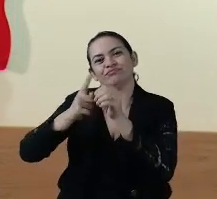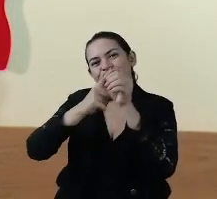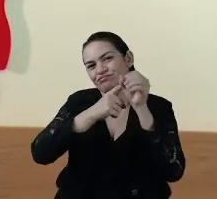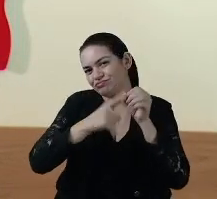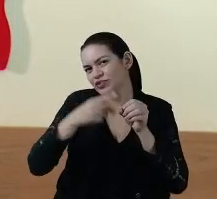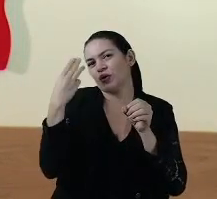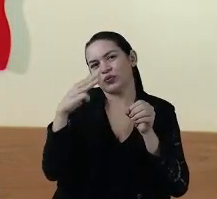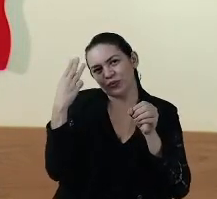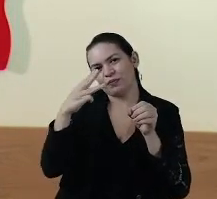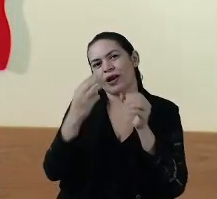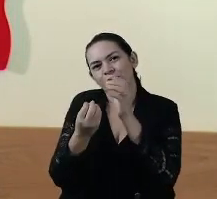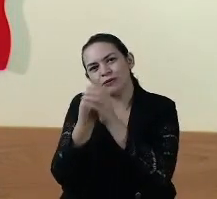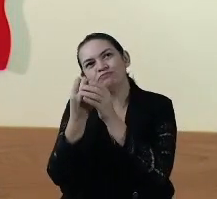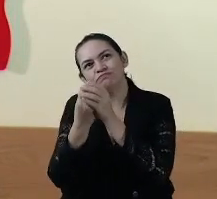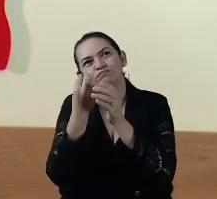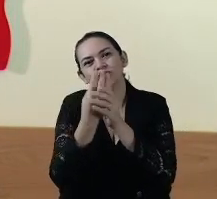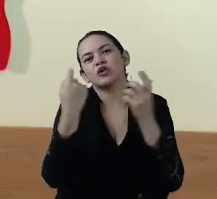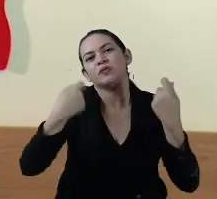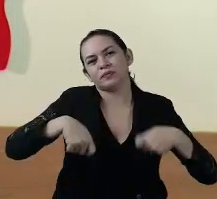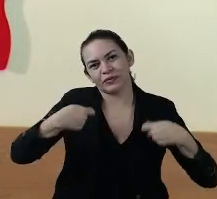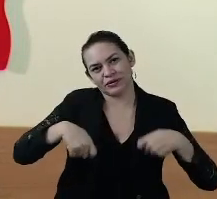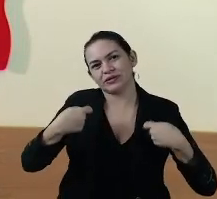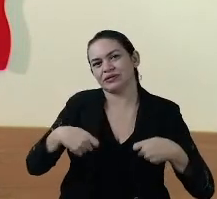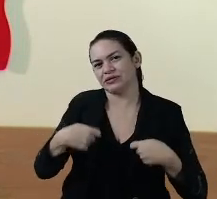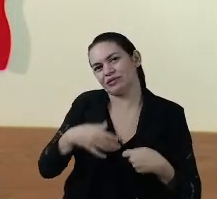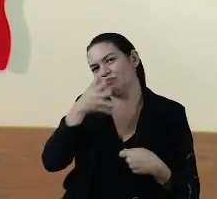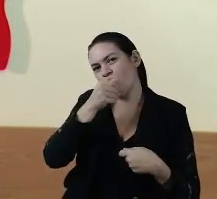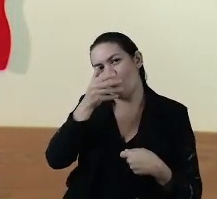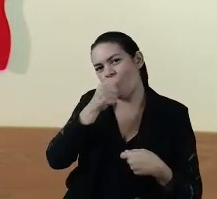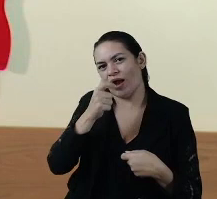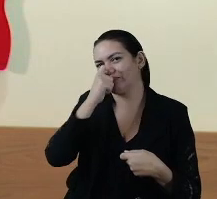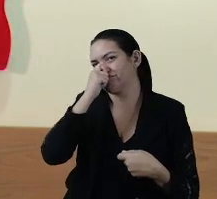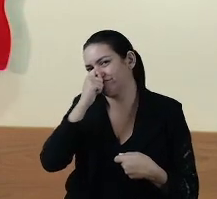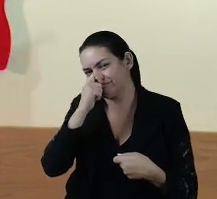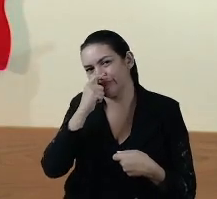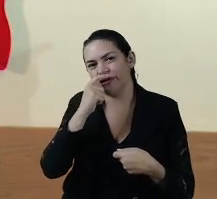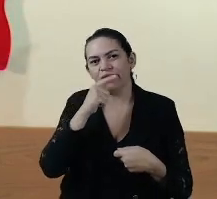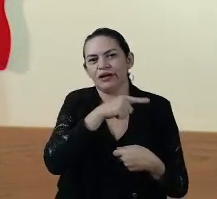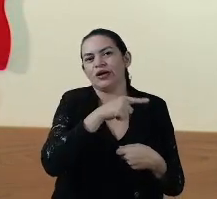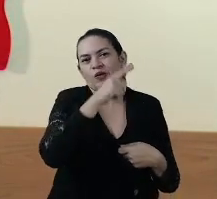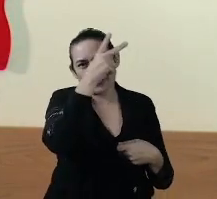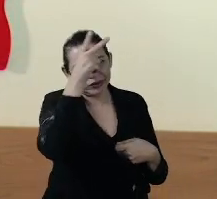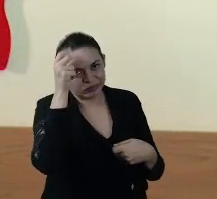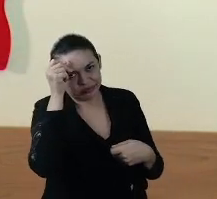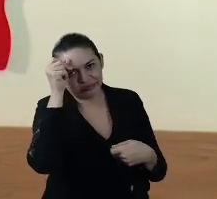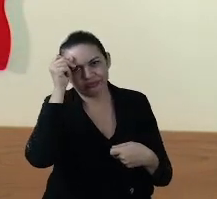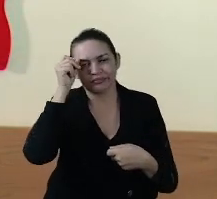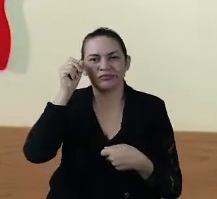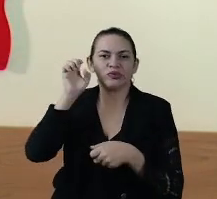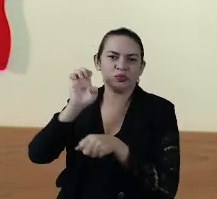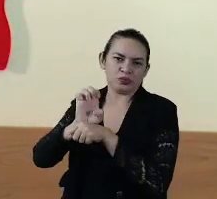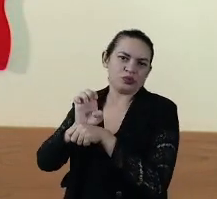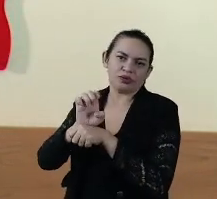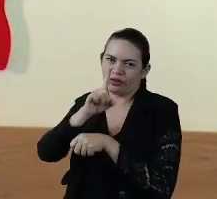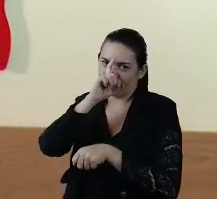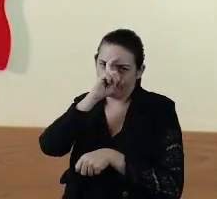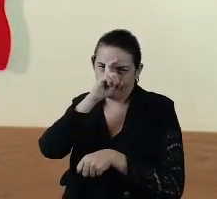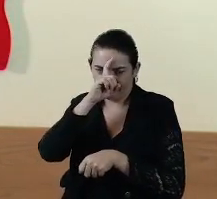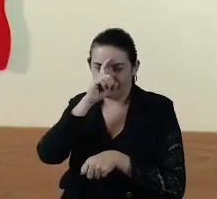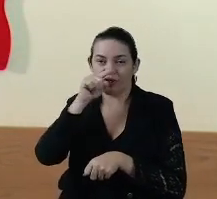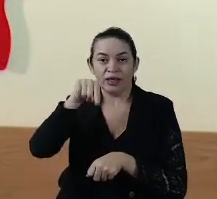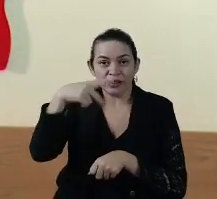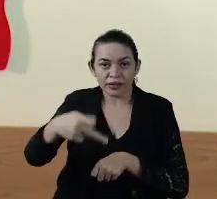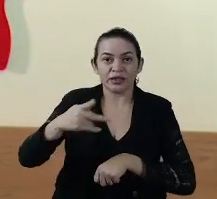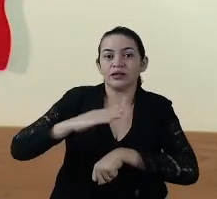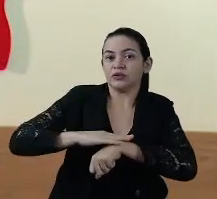Maranhão que caminham para o exaurimento, tanto da rede estadual quanto da rede municipal. E